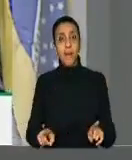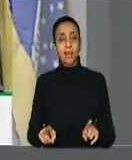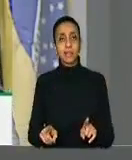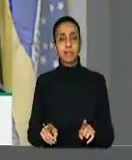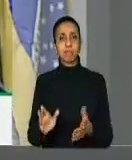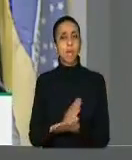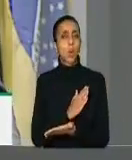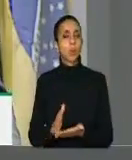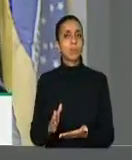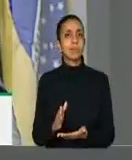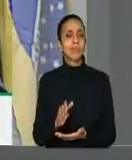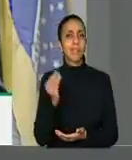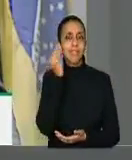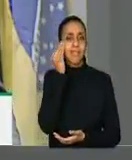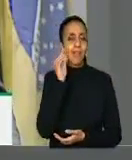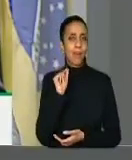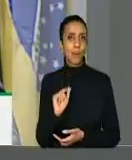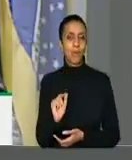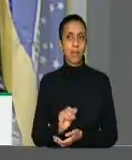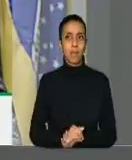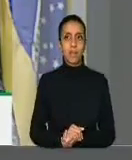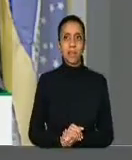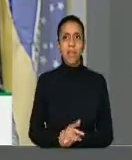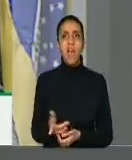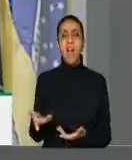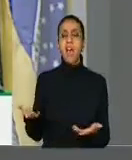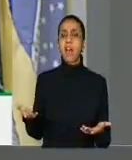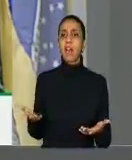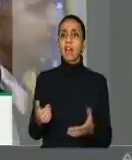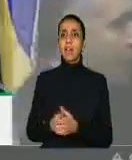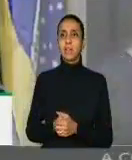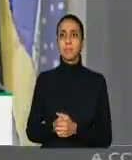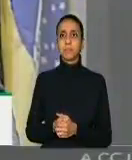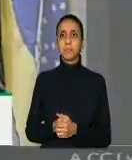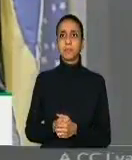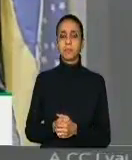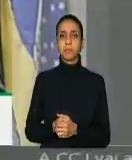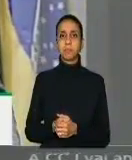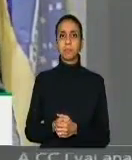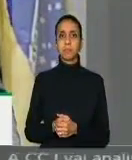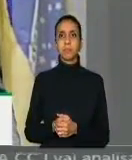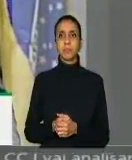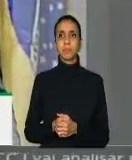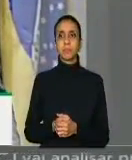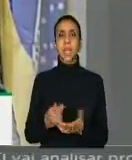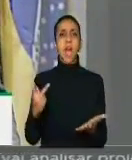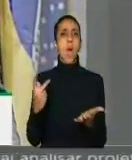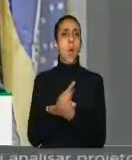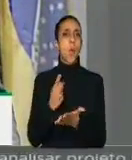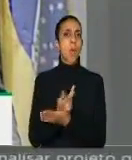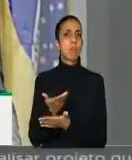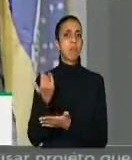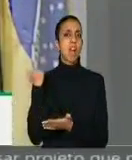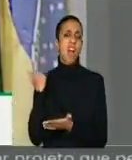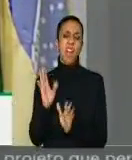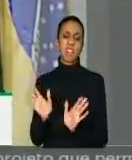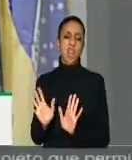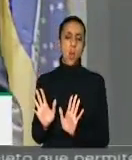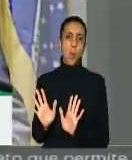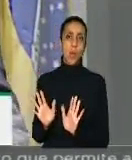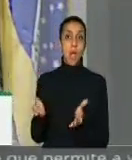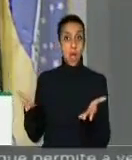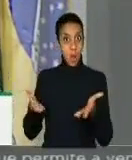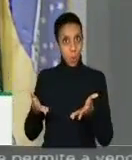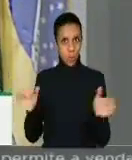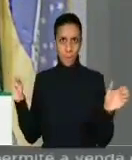menosprezar ou tratar como assuntos de menor relevância a continuidade de erros, de crimes e de casos de corrupção no